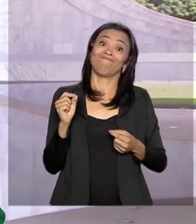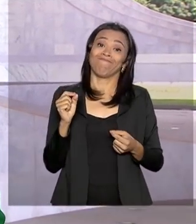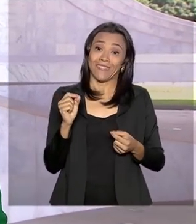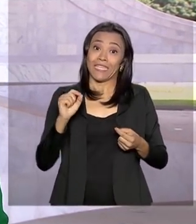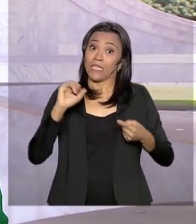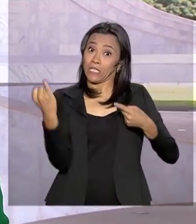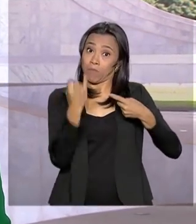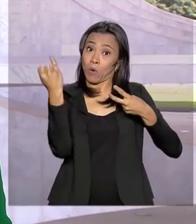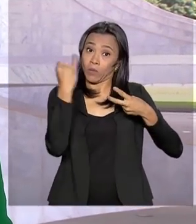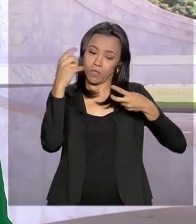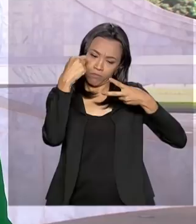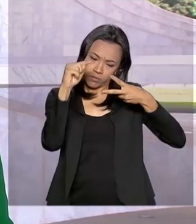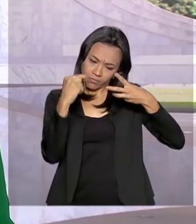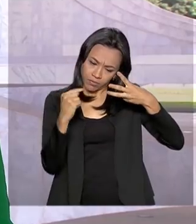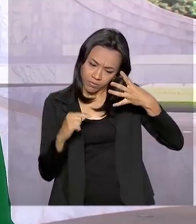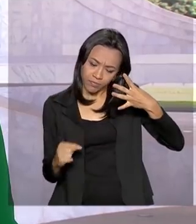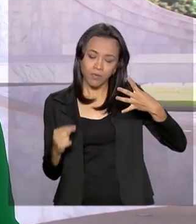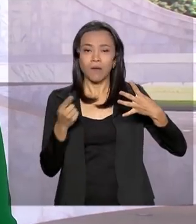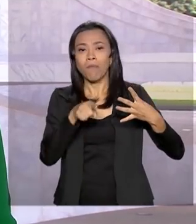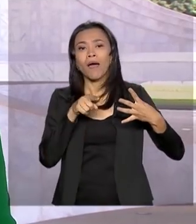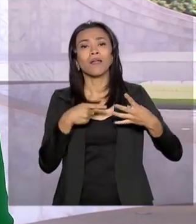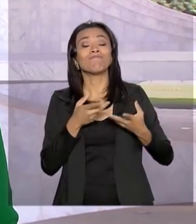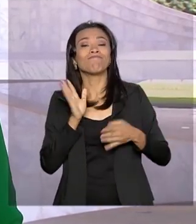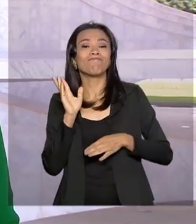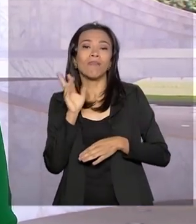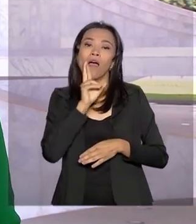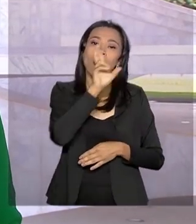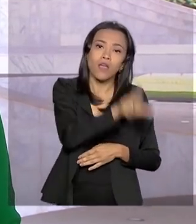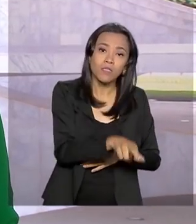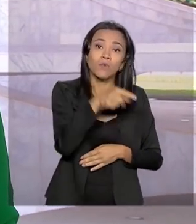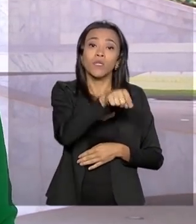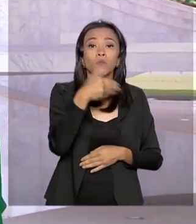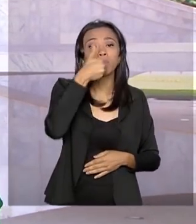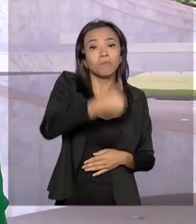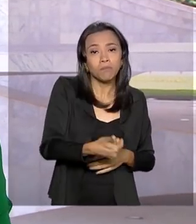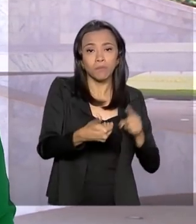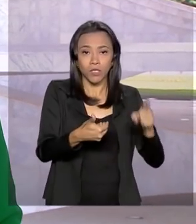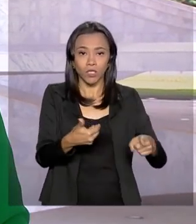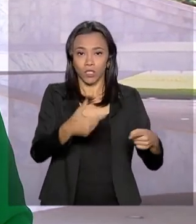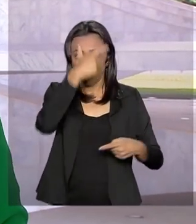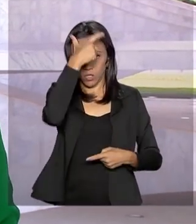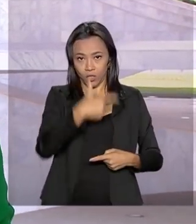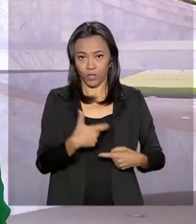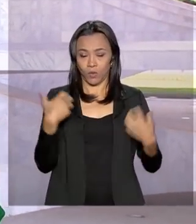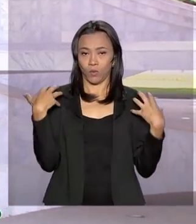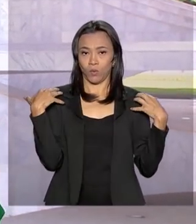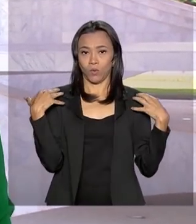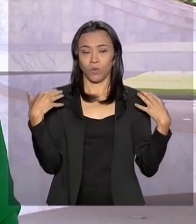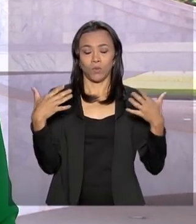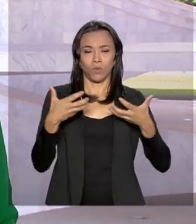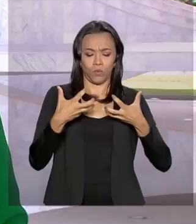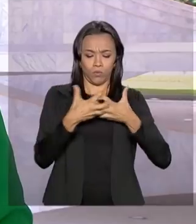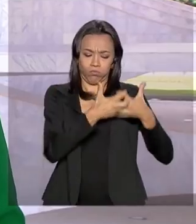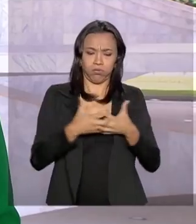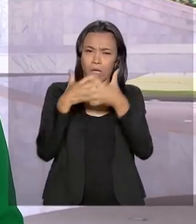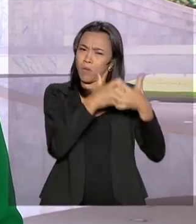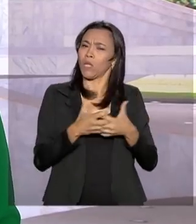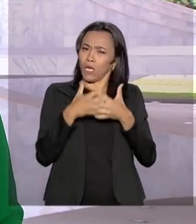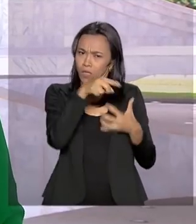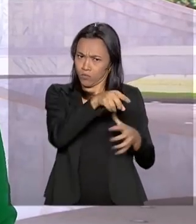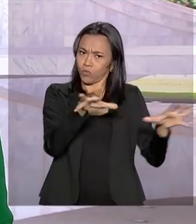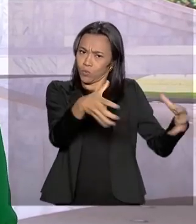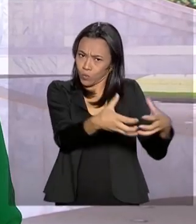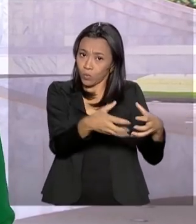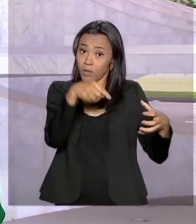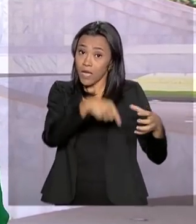para atender as demandas dos caminhoneiros. Essa reunião contou com a presença de ministros de várias pastas e essas medidas